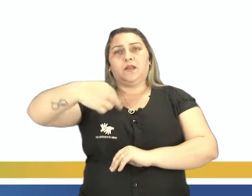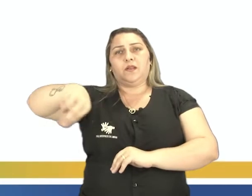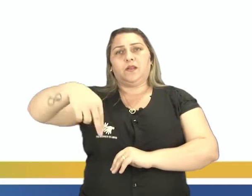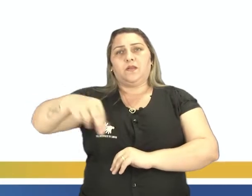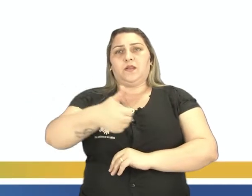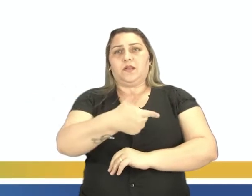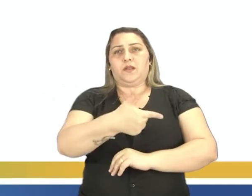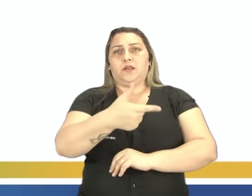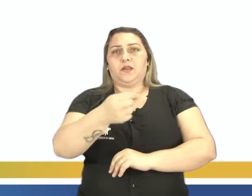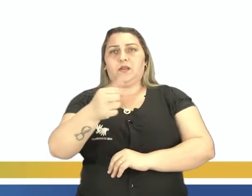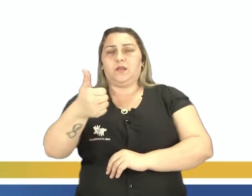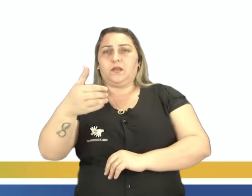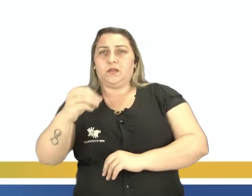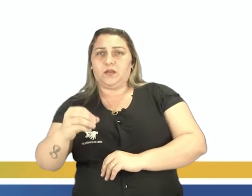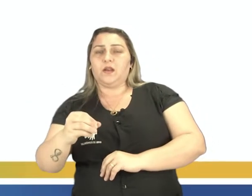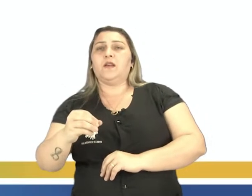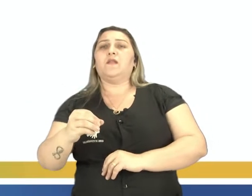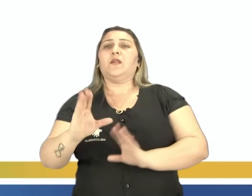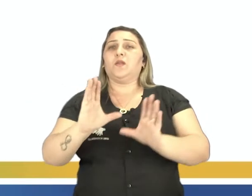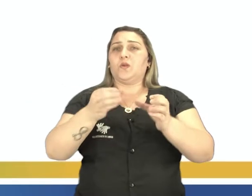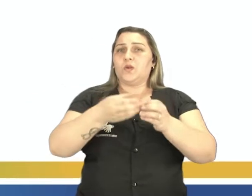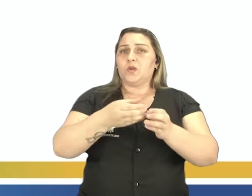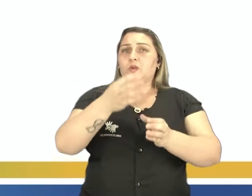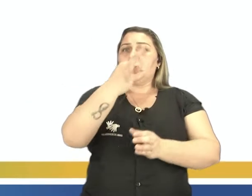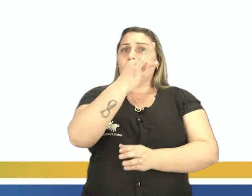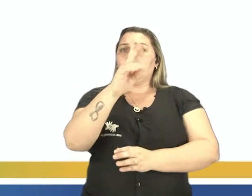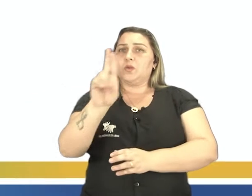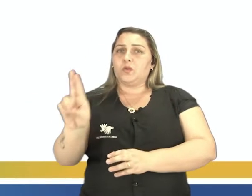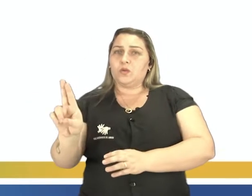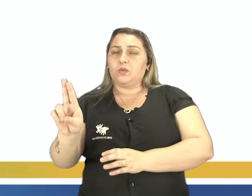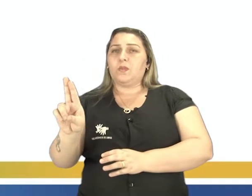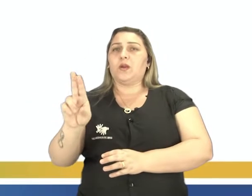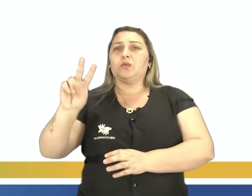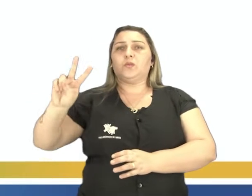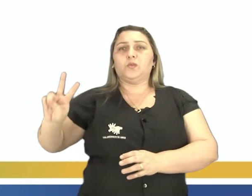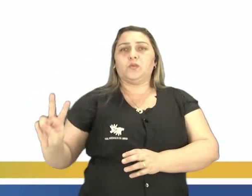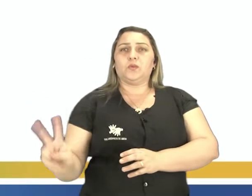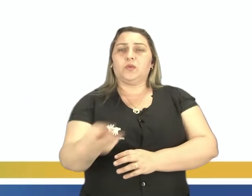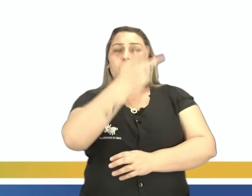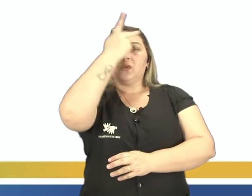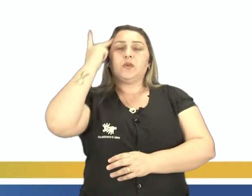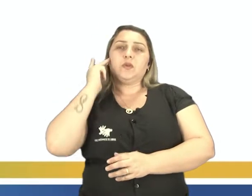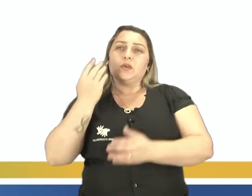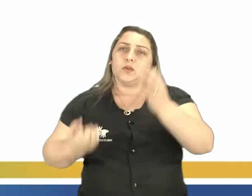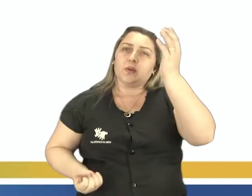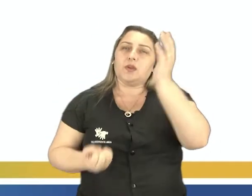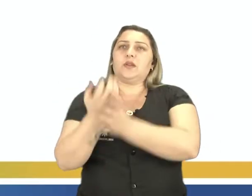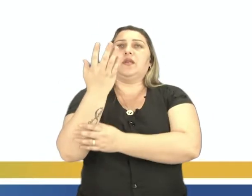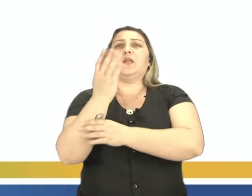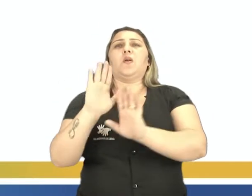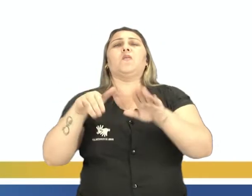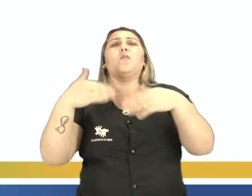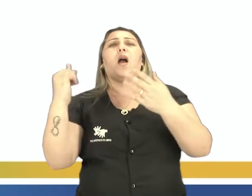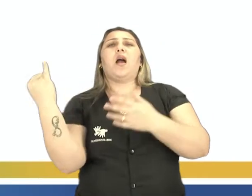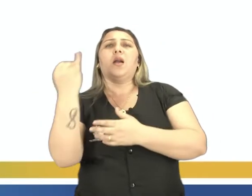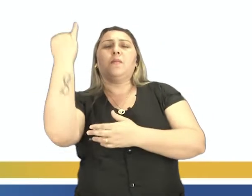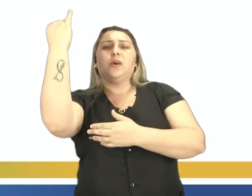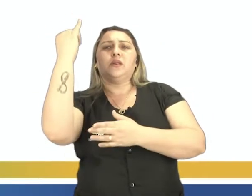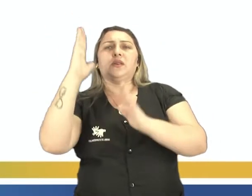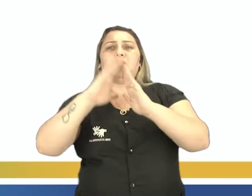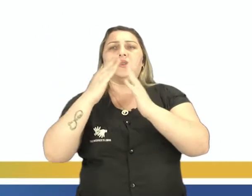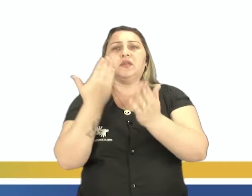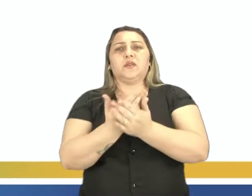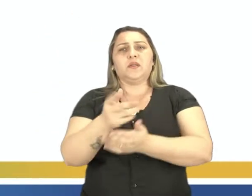2010, fica no Conjunto Tucumã e certificou cerca de duas mil pessoas desde a sua criação. Qual a importância dessa